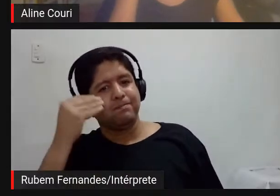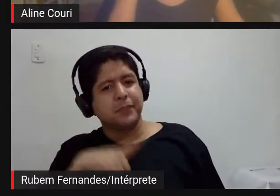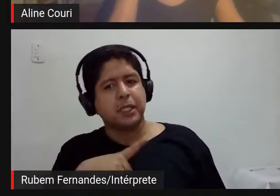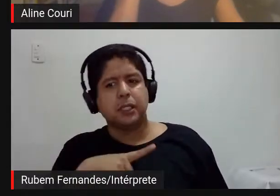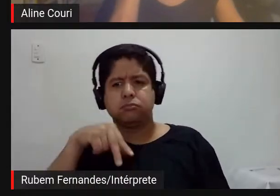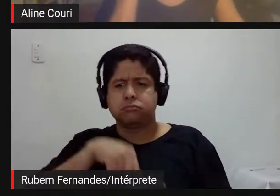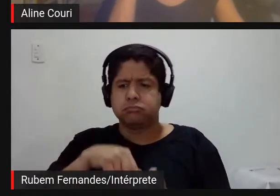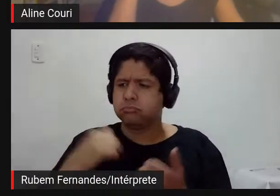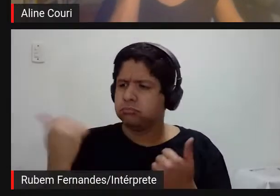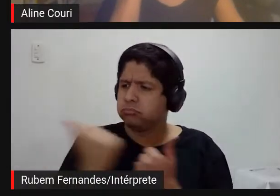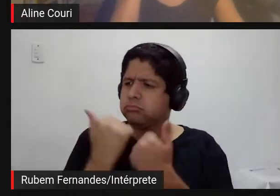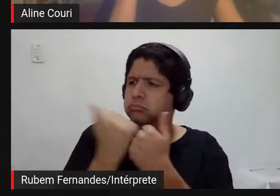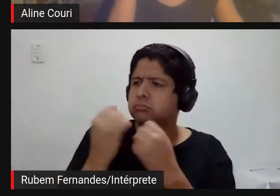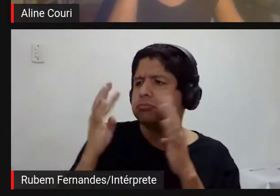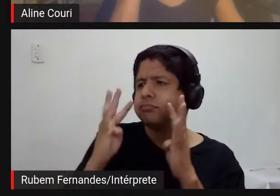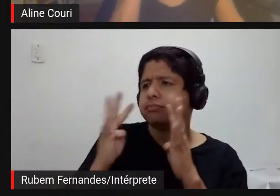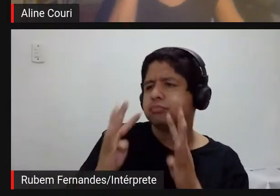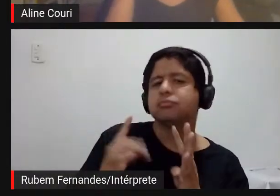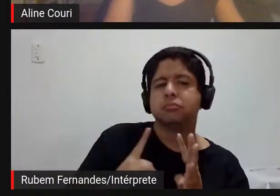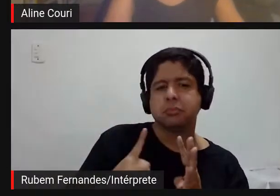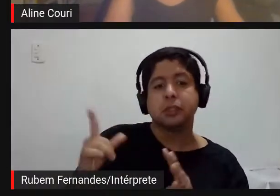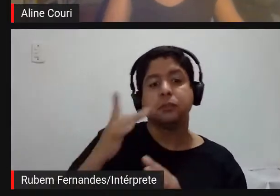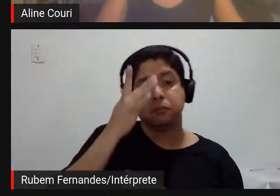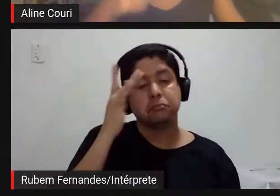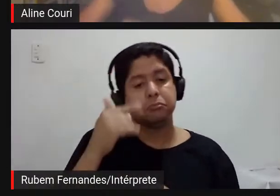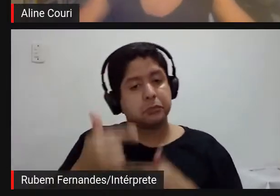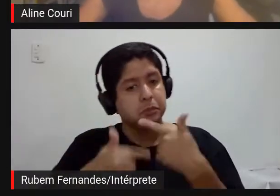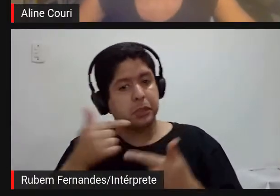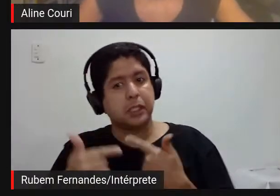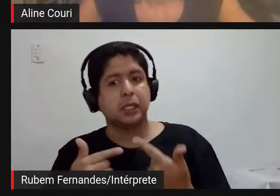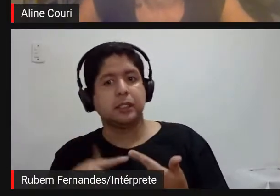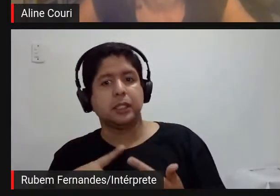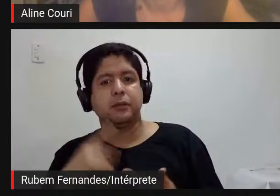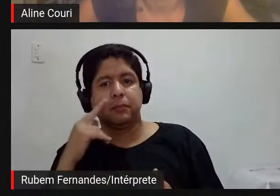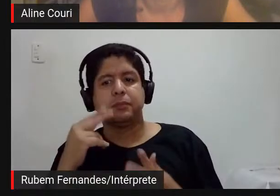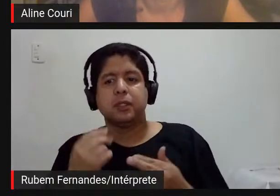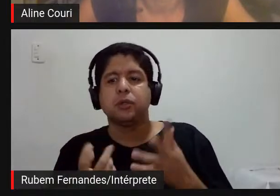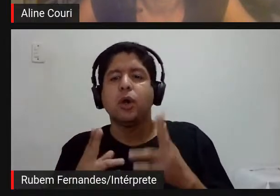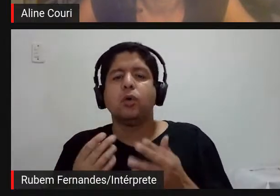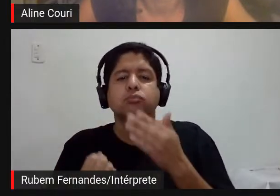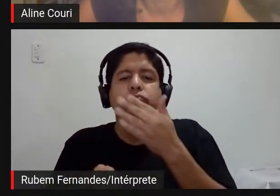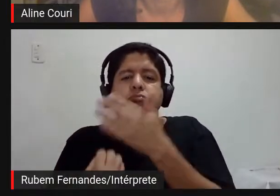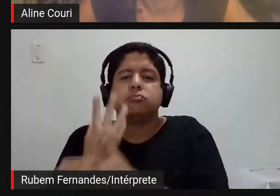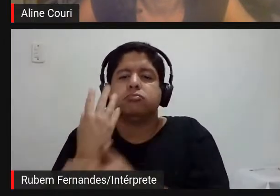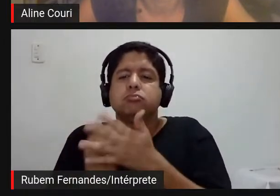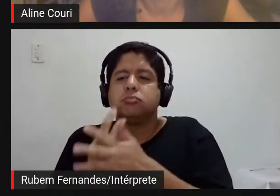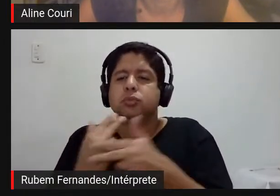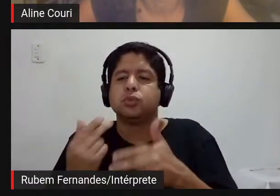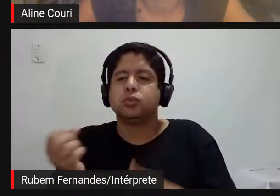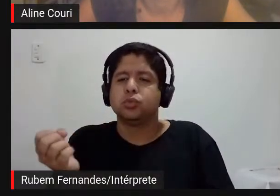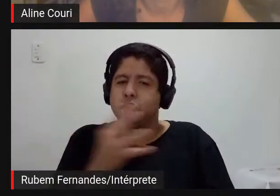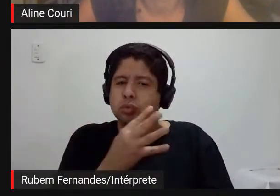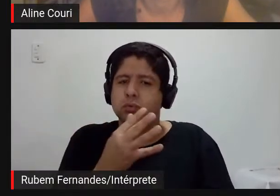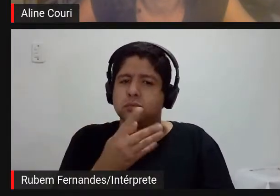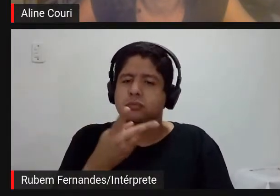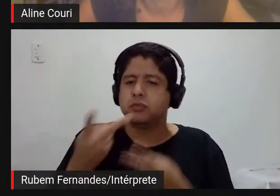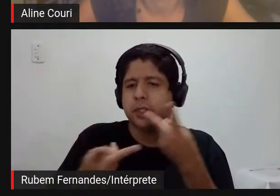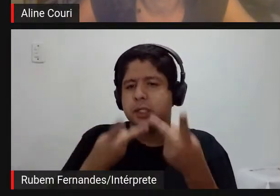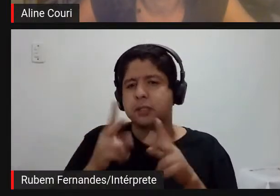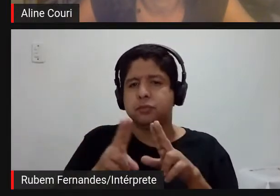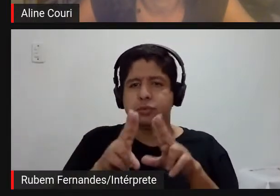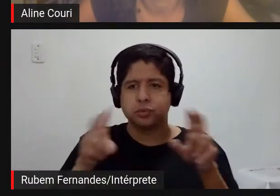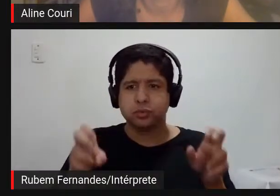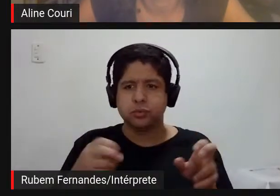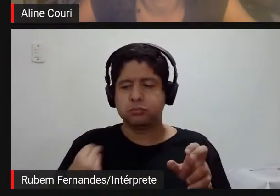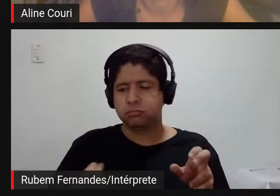prestando maior atenção e né de alguma forma recriando coisas que podem estar sendo faladas ali nas suas próprias